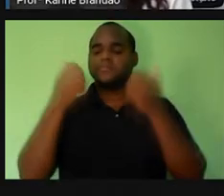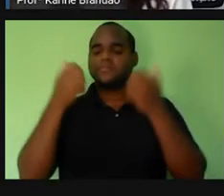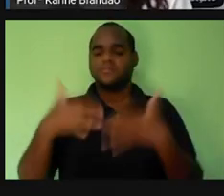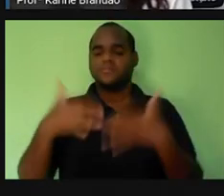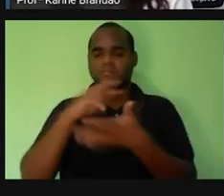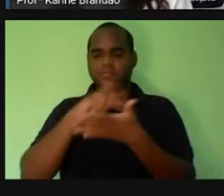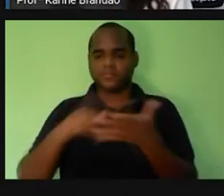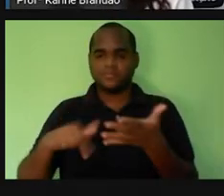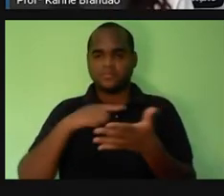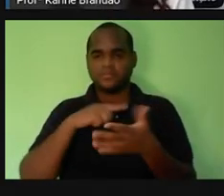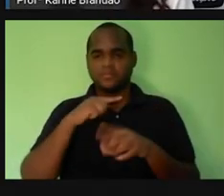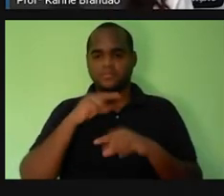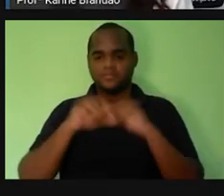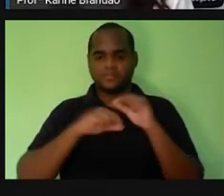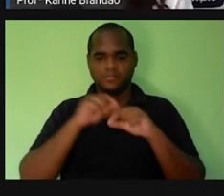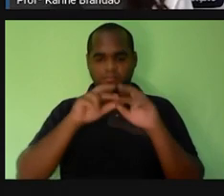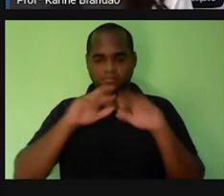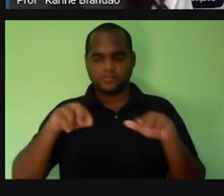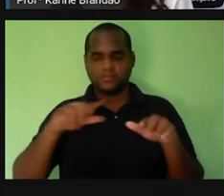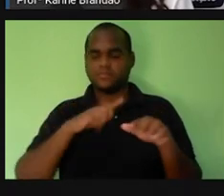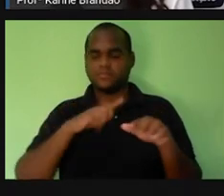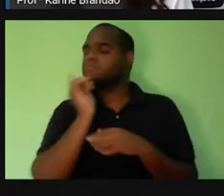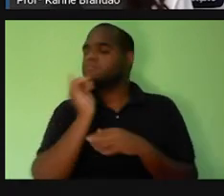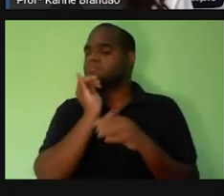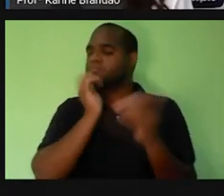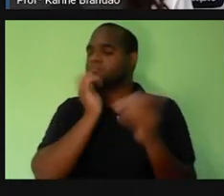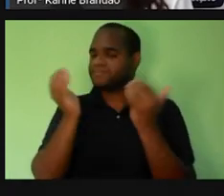exclusivo dos vegetais. Como, por exemplo,